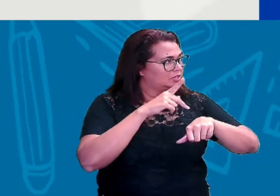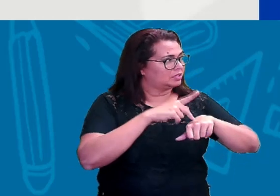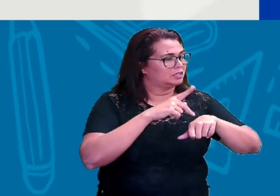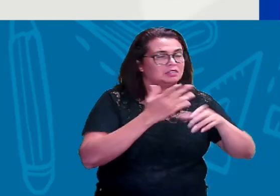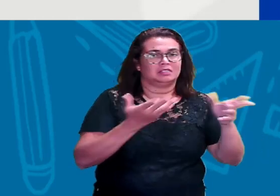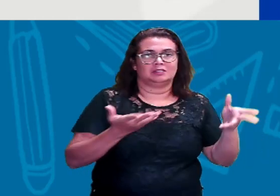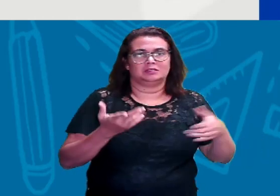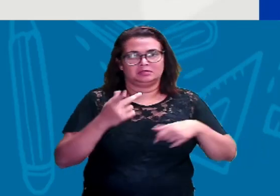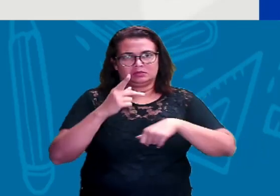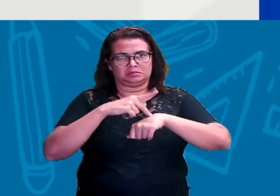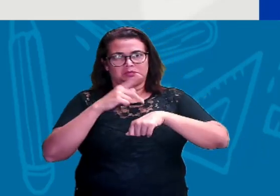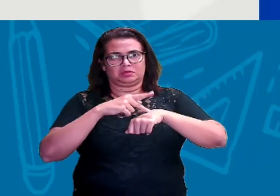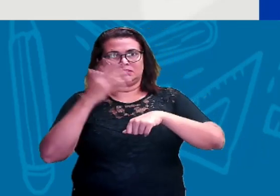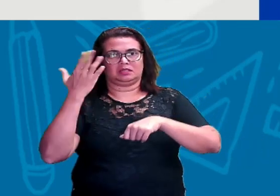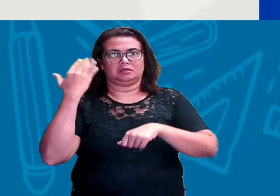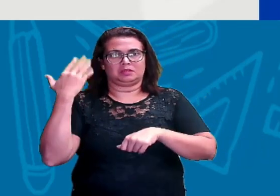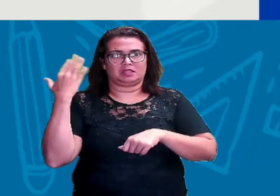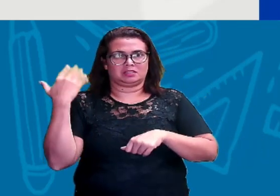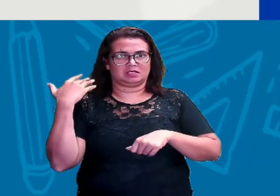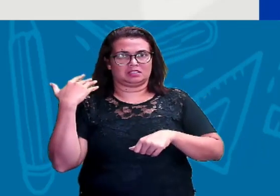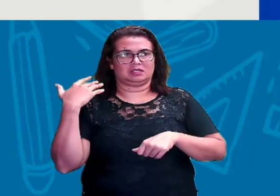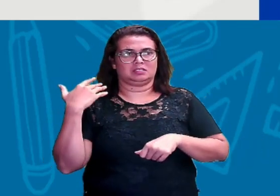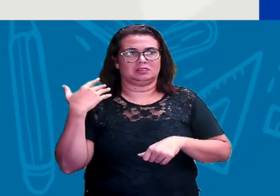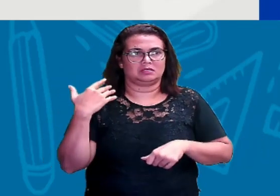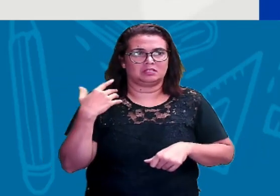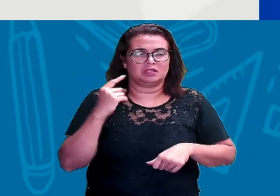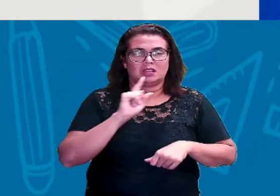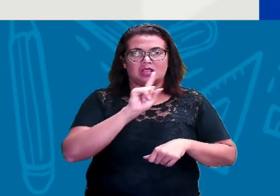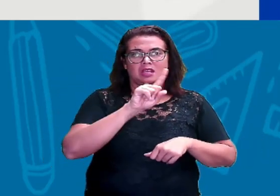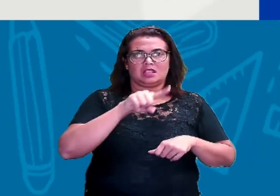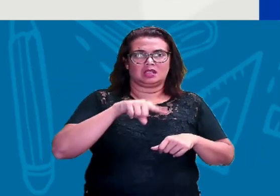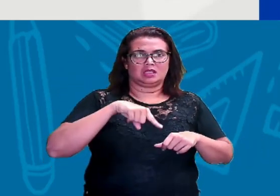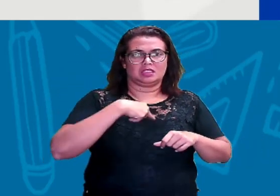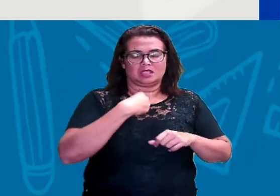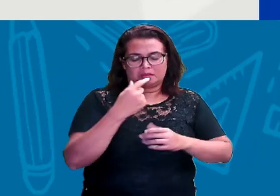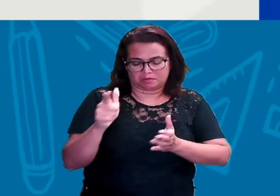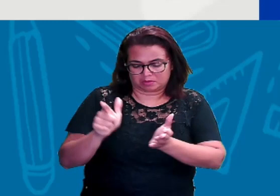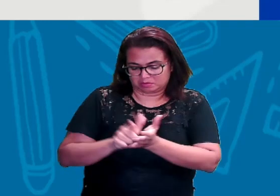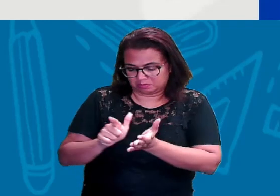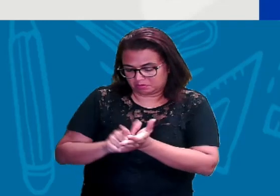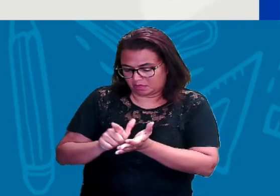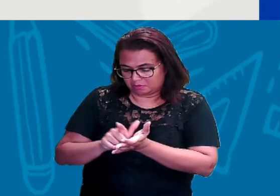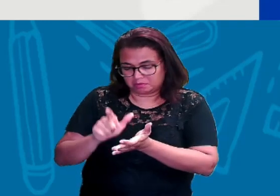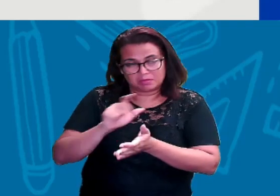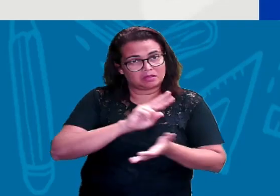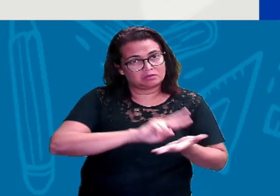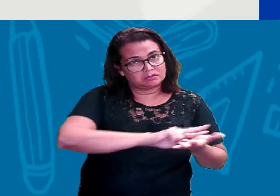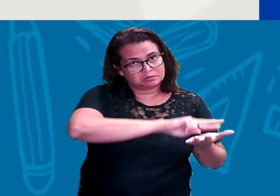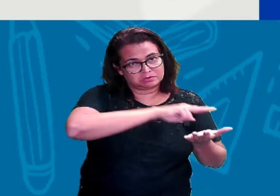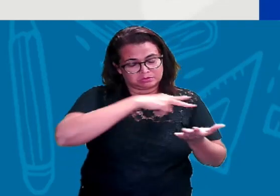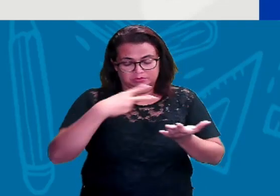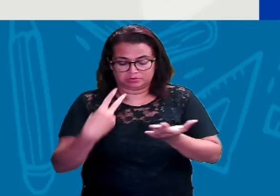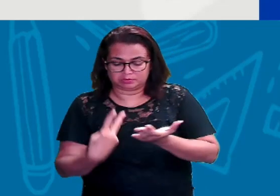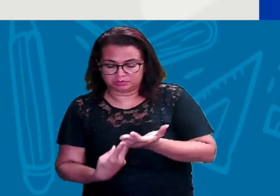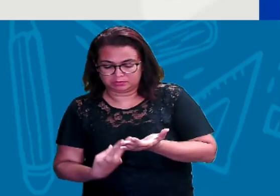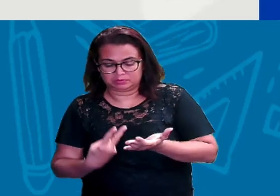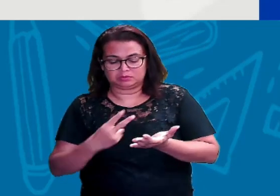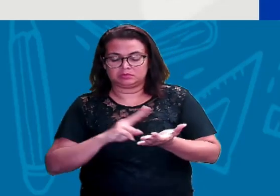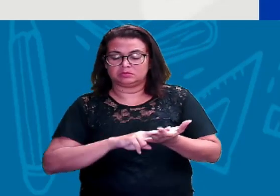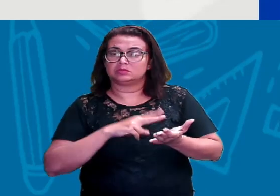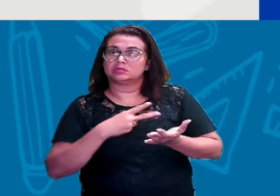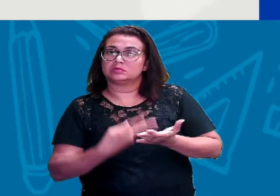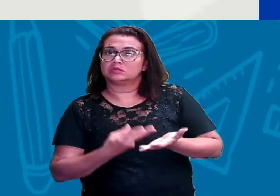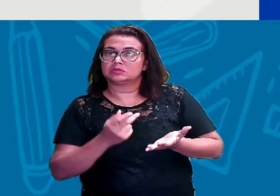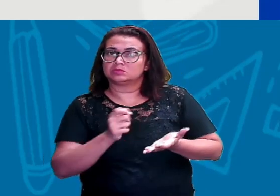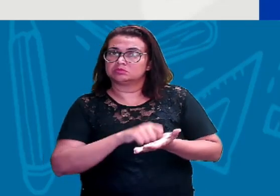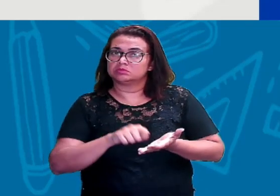vê como era, vê como foi transcrito para o papel e vê como ele ficava nas pedras naquela